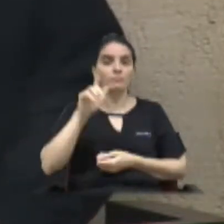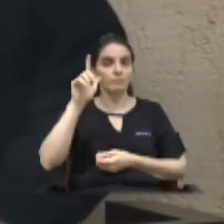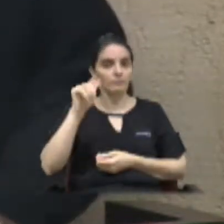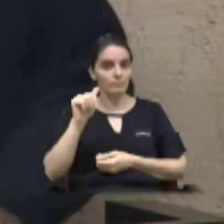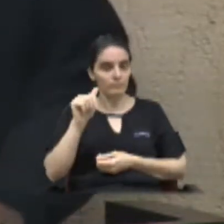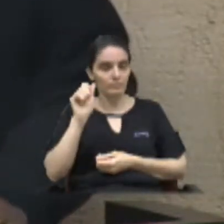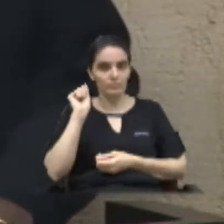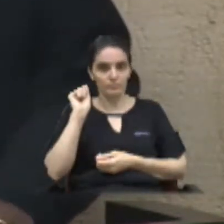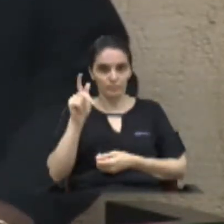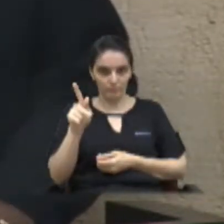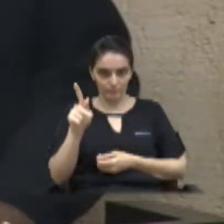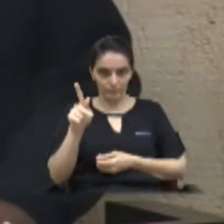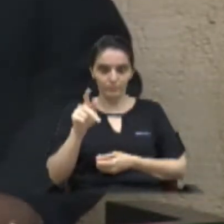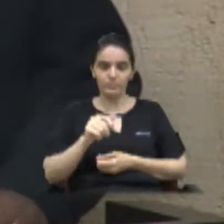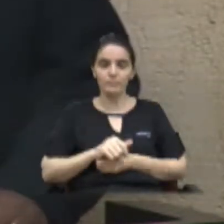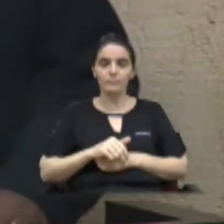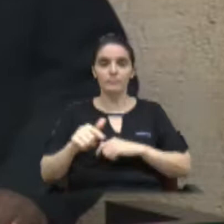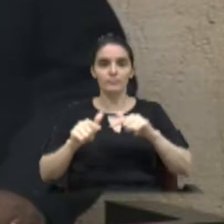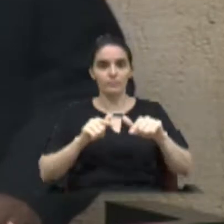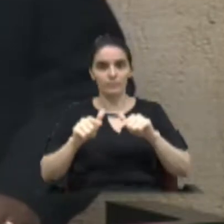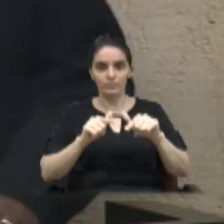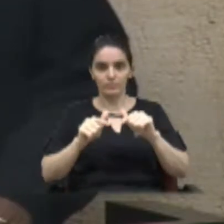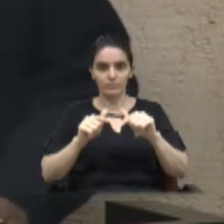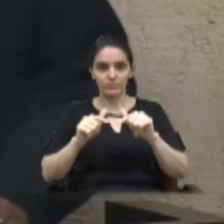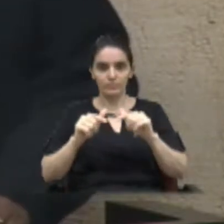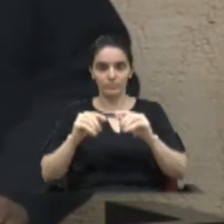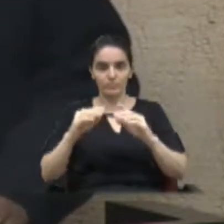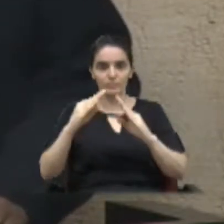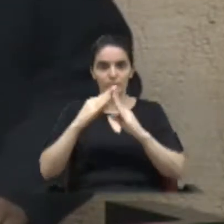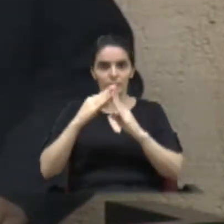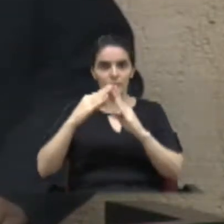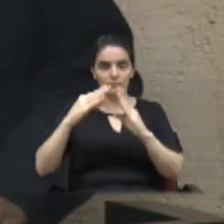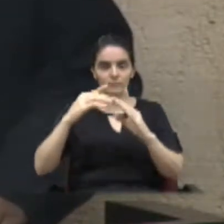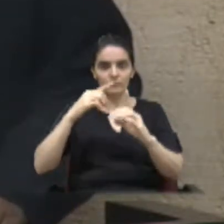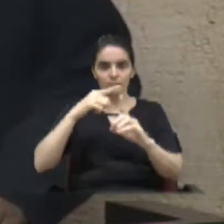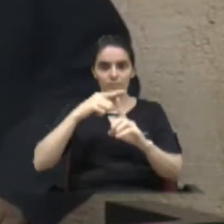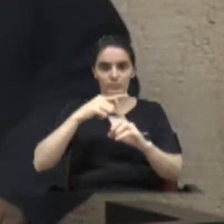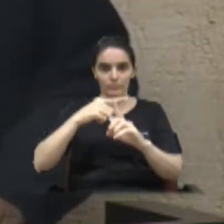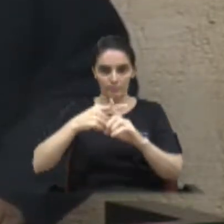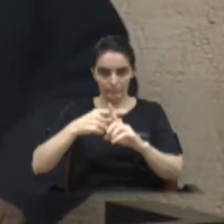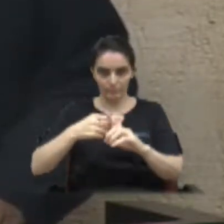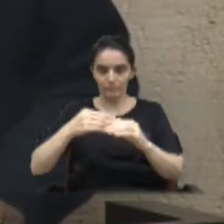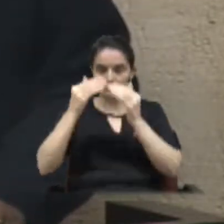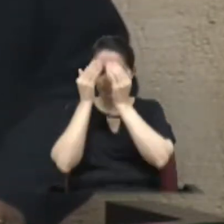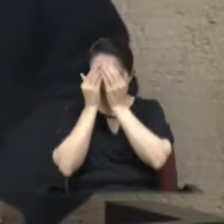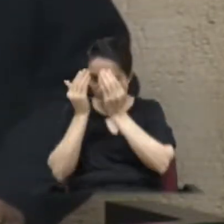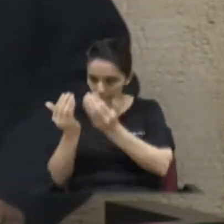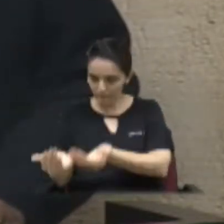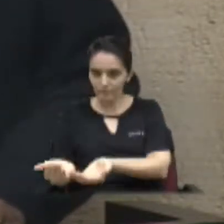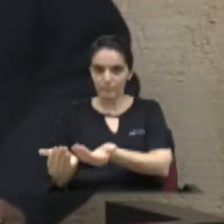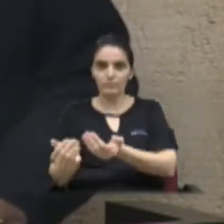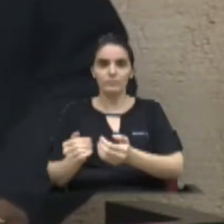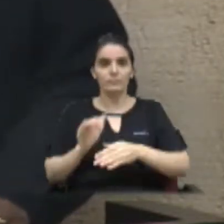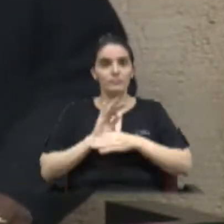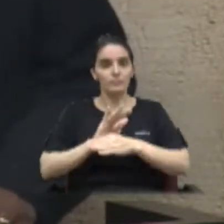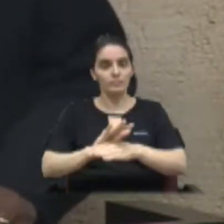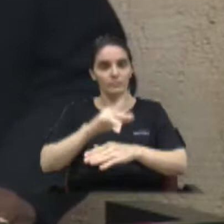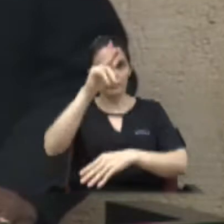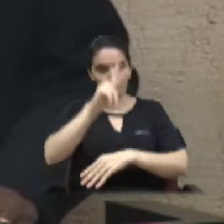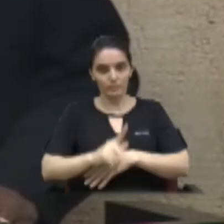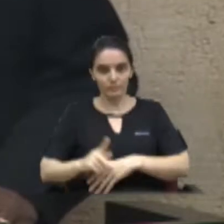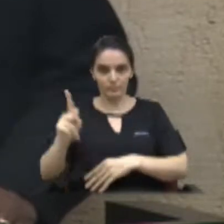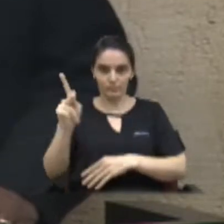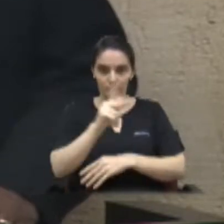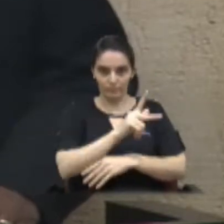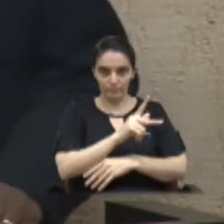sua aposentadoria, trabalhou na paróquia de Santa Luzia, auxiliando o então falecido padre Maurício Sebastião Ferreira